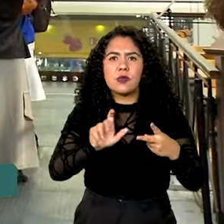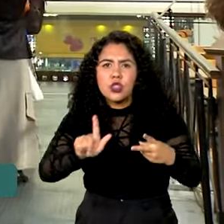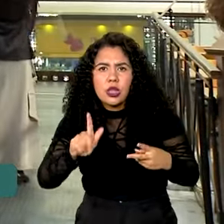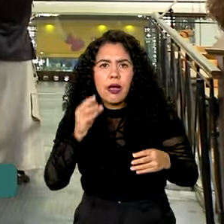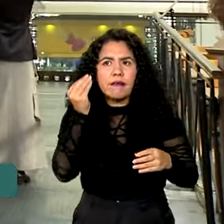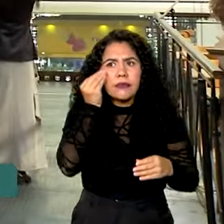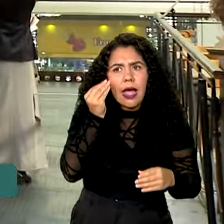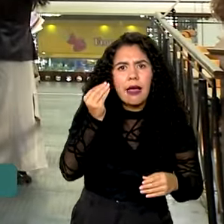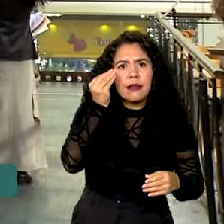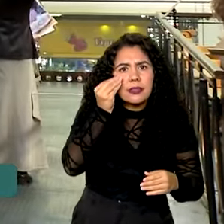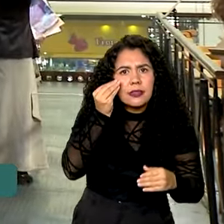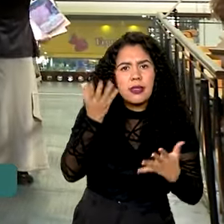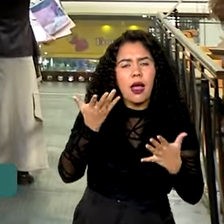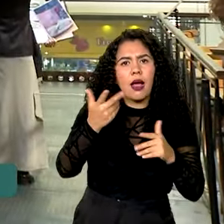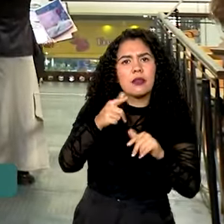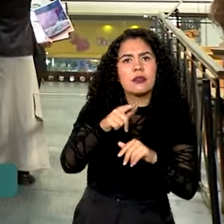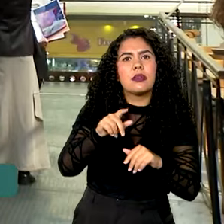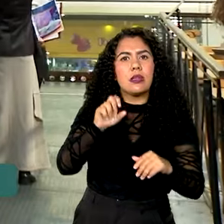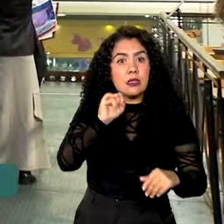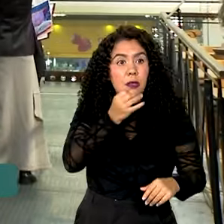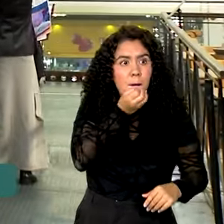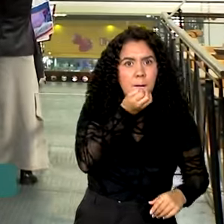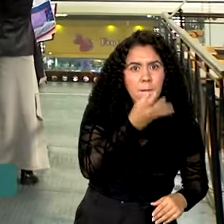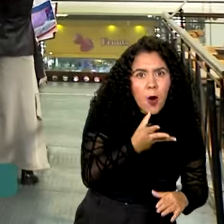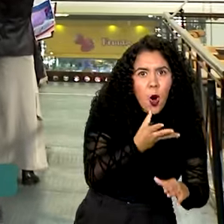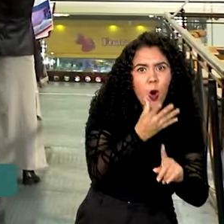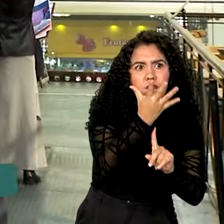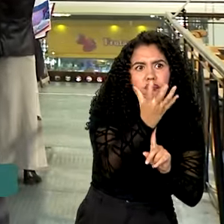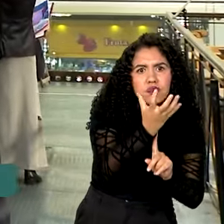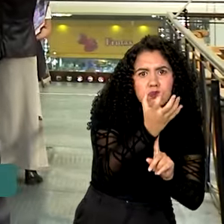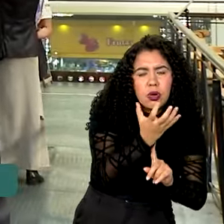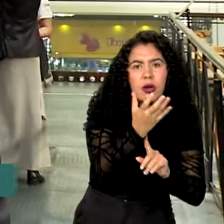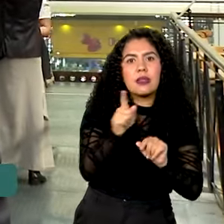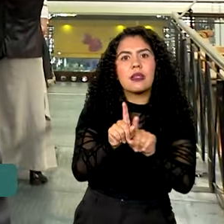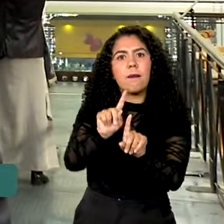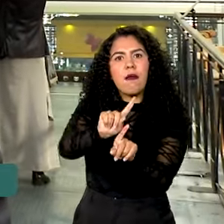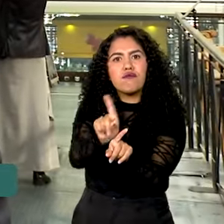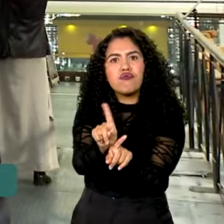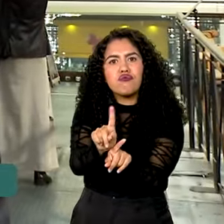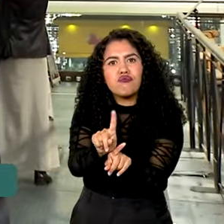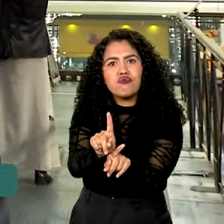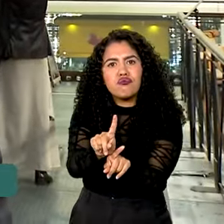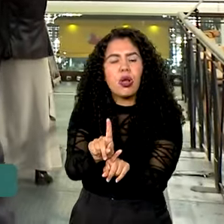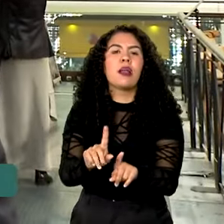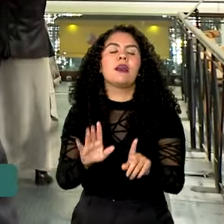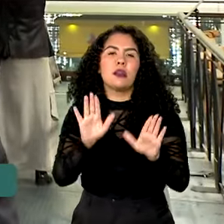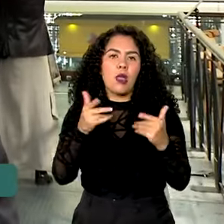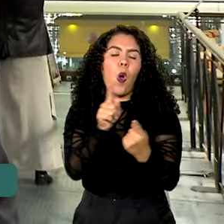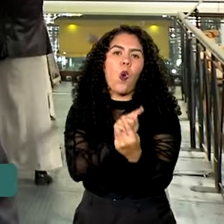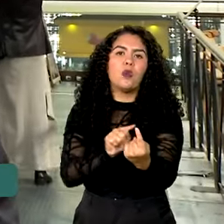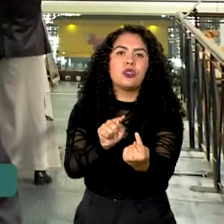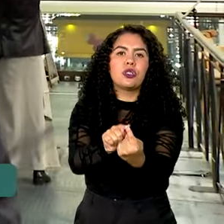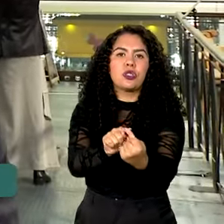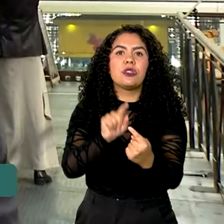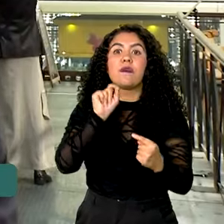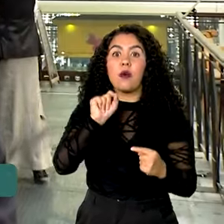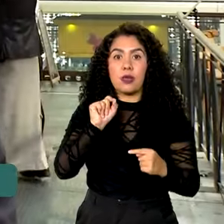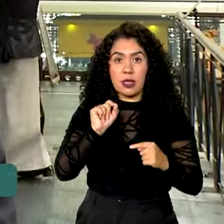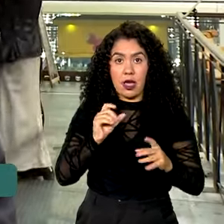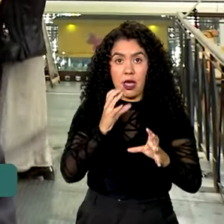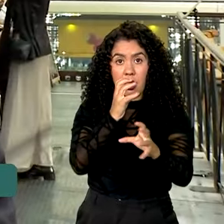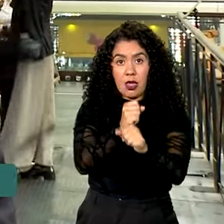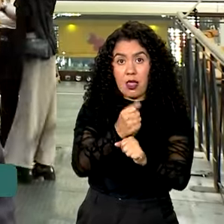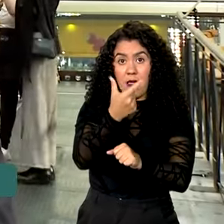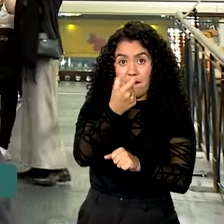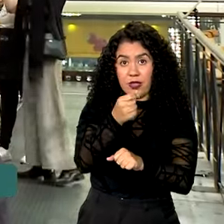parâmetros de, como eu falei, força do sinal, intensidade e velocidade de conexão. A ideia é a gente, então, dividir a cidade de São Paulo em 20